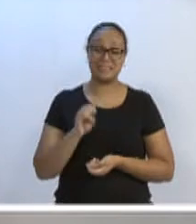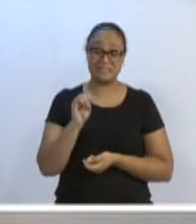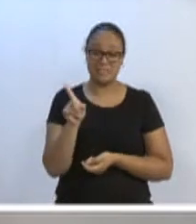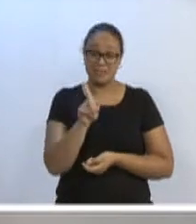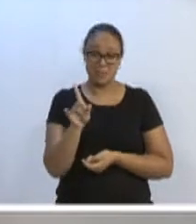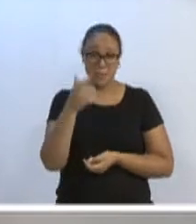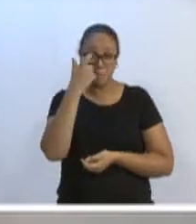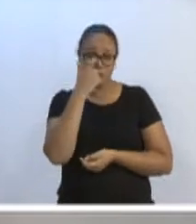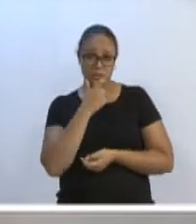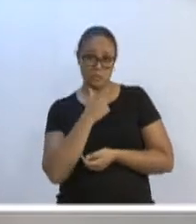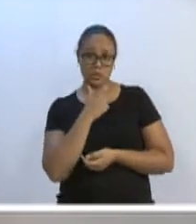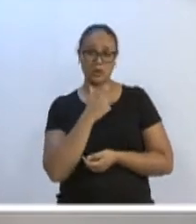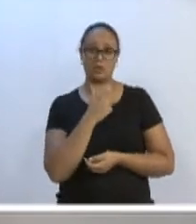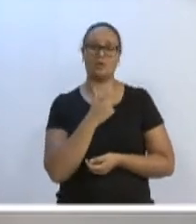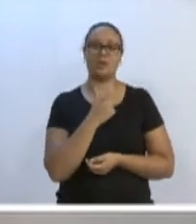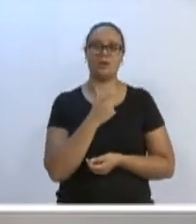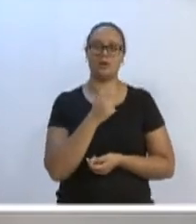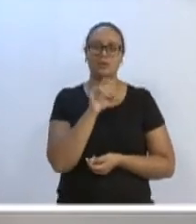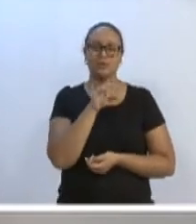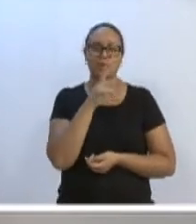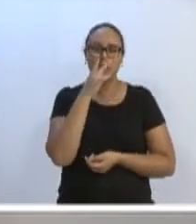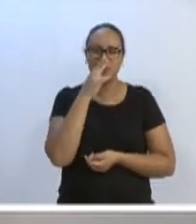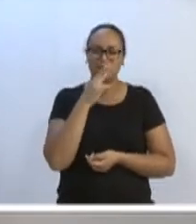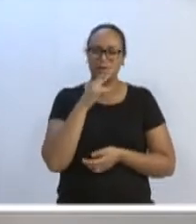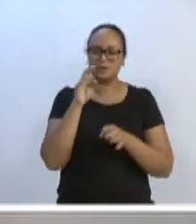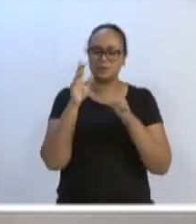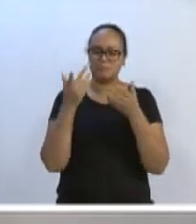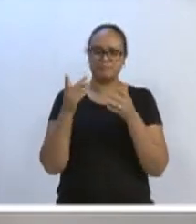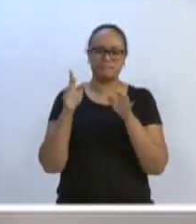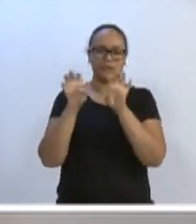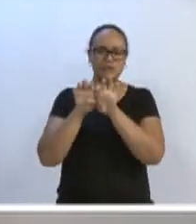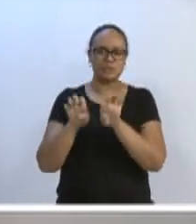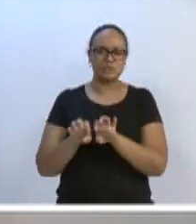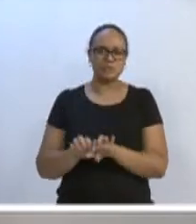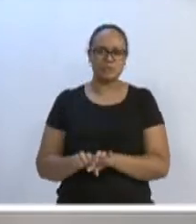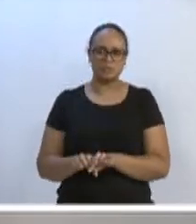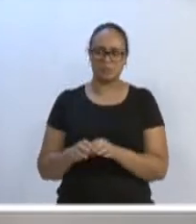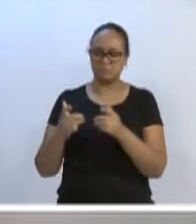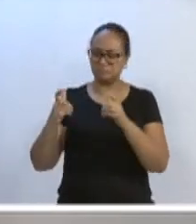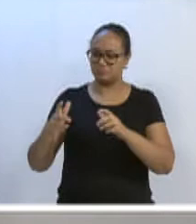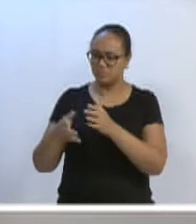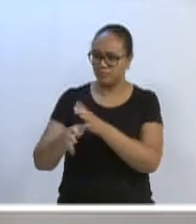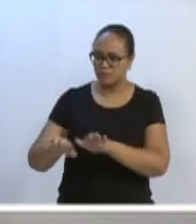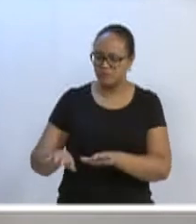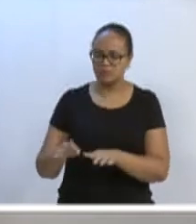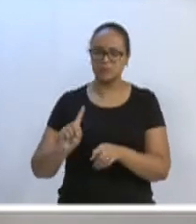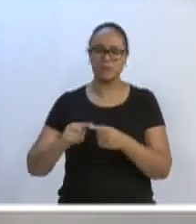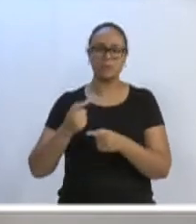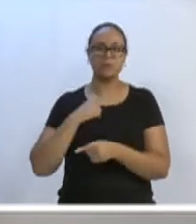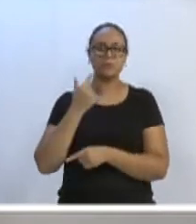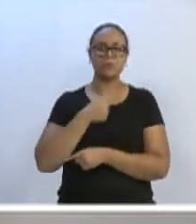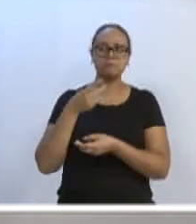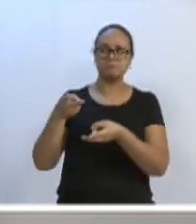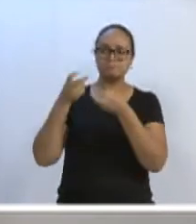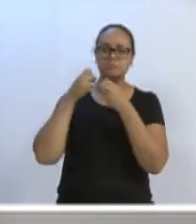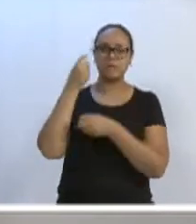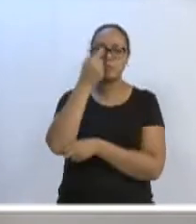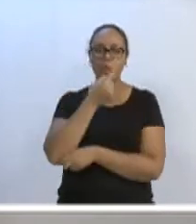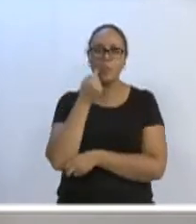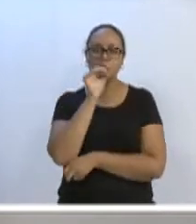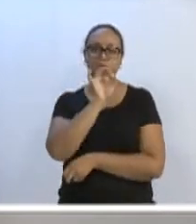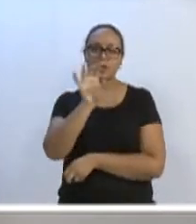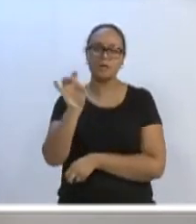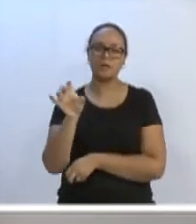realmente, lá fica somente uma estrutura física e, realmente, ontem a gente pôde ver no rosto de cada uma daquelas pessoas que estavam lá, a